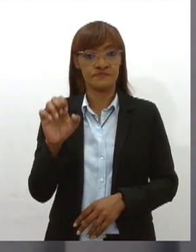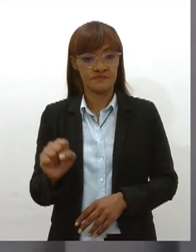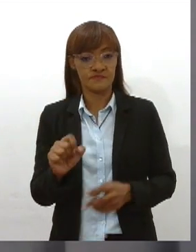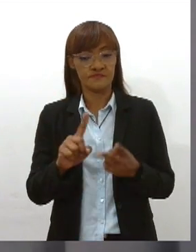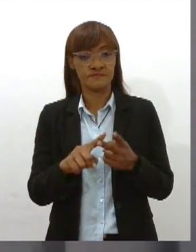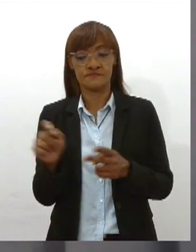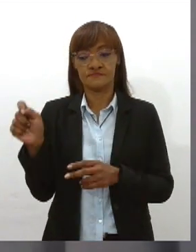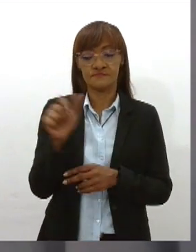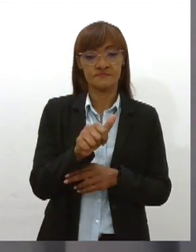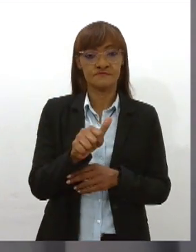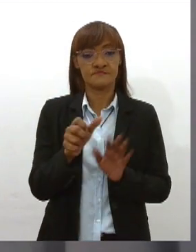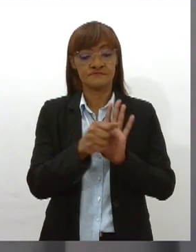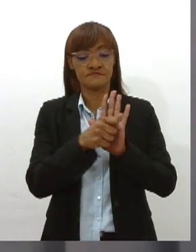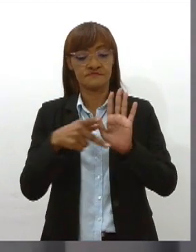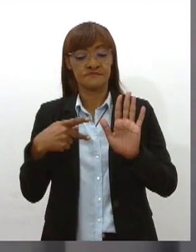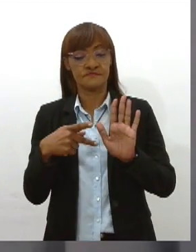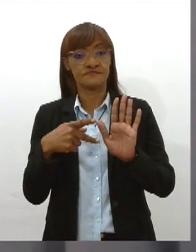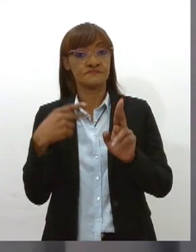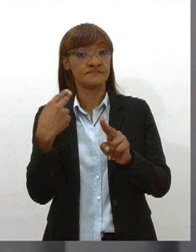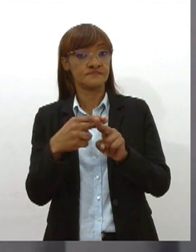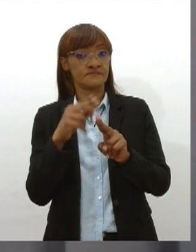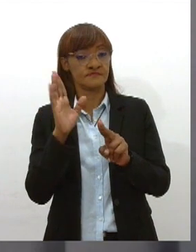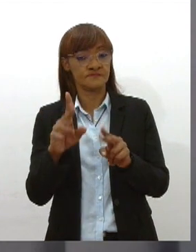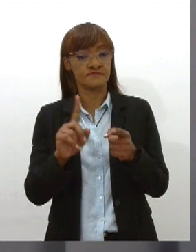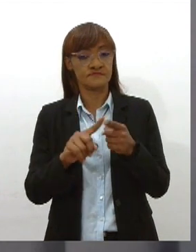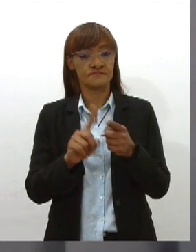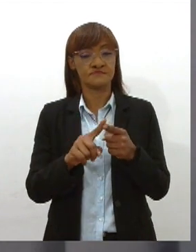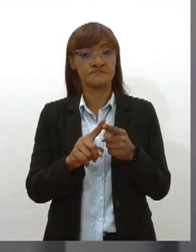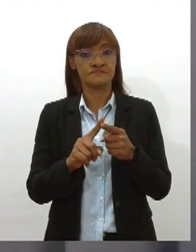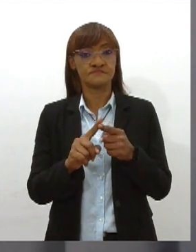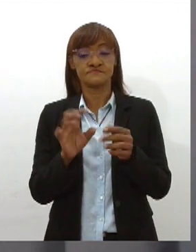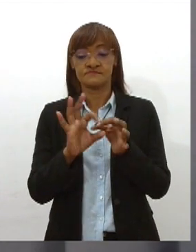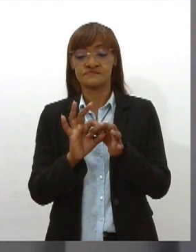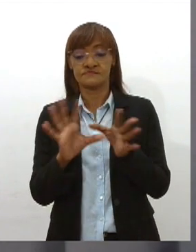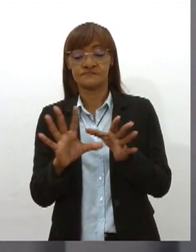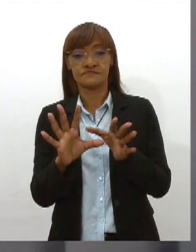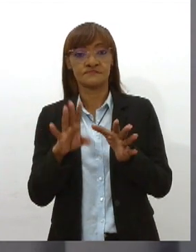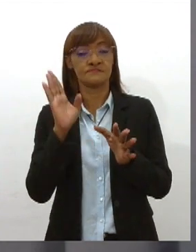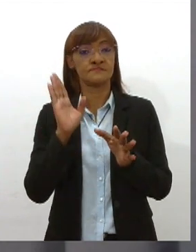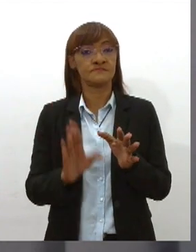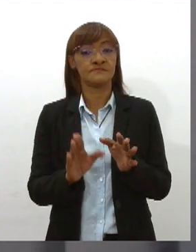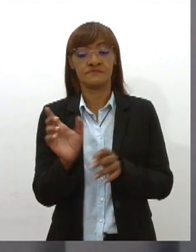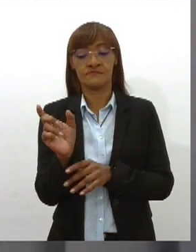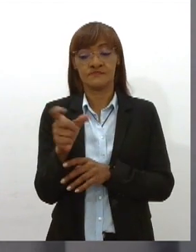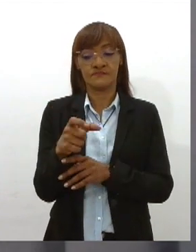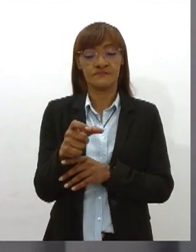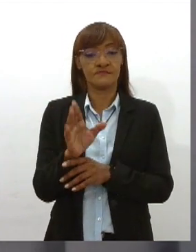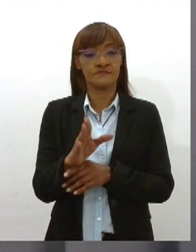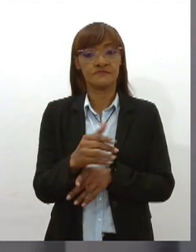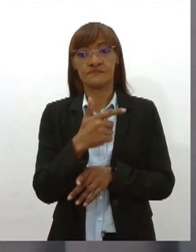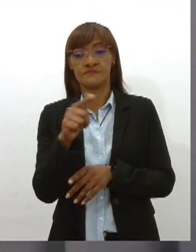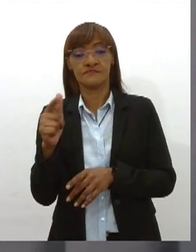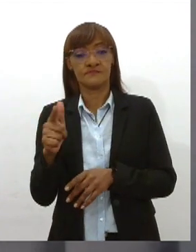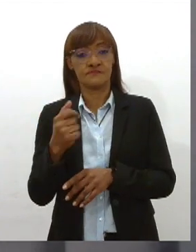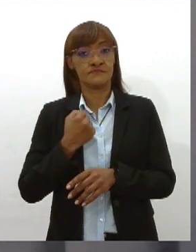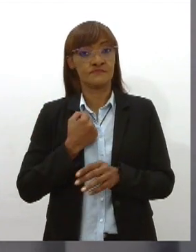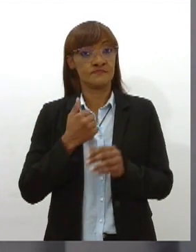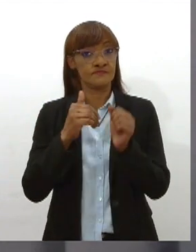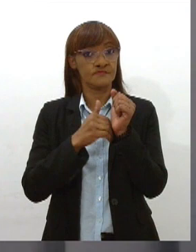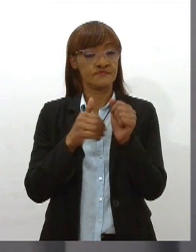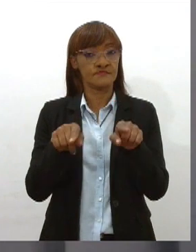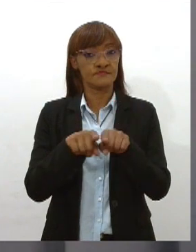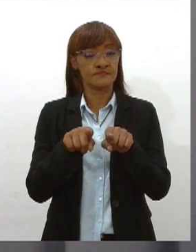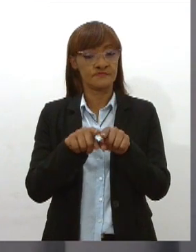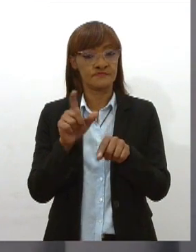aplicativos da Caixa, desbloqueio do cartão e também senha de contas, entre outros serviços. E agora a gente fala da